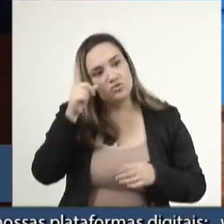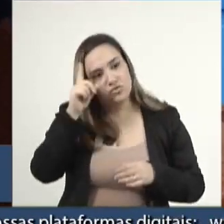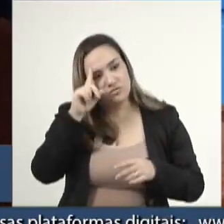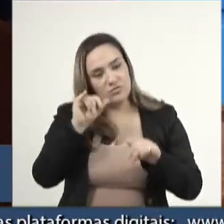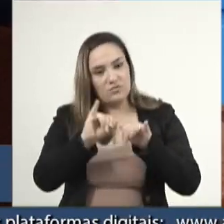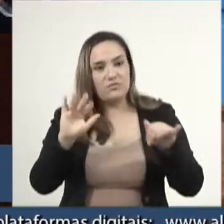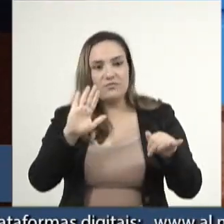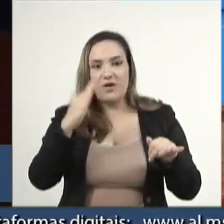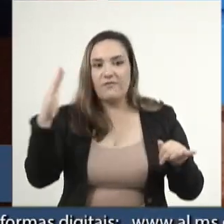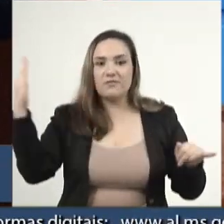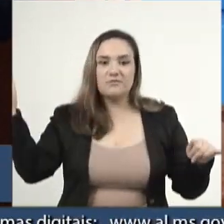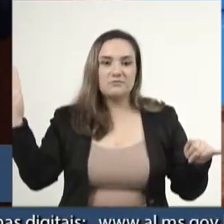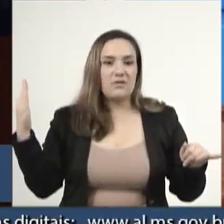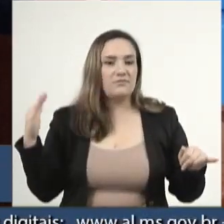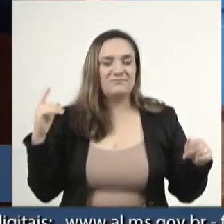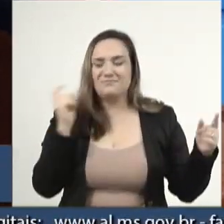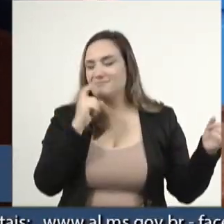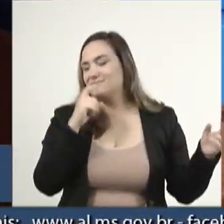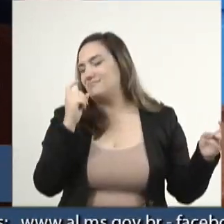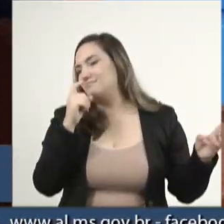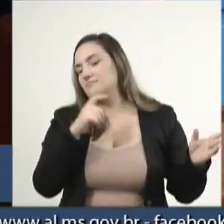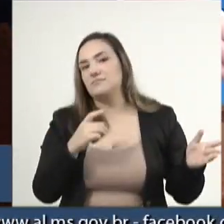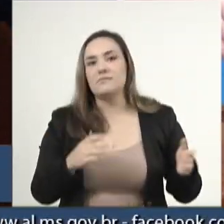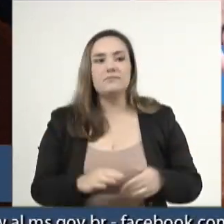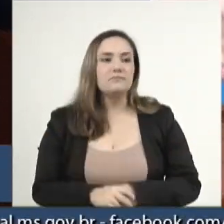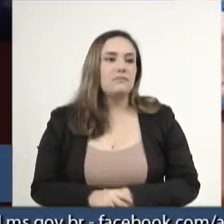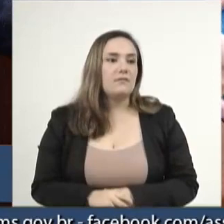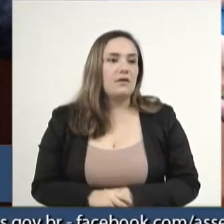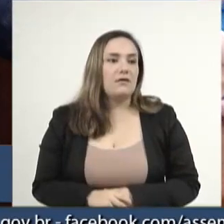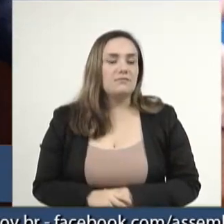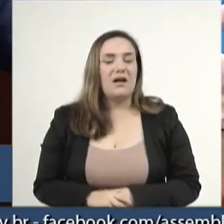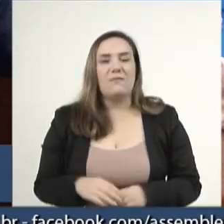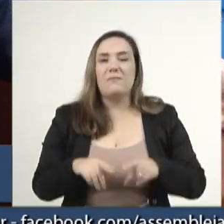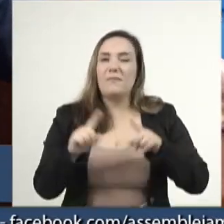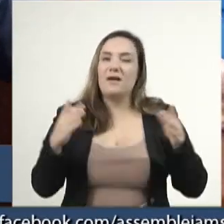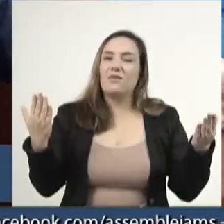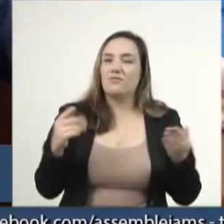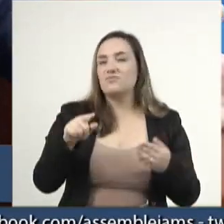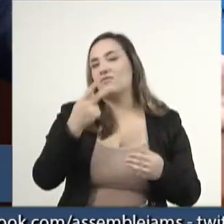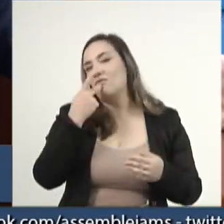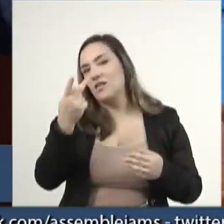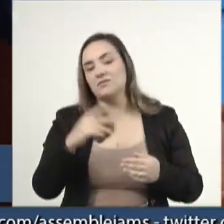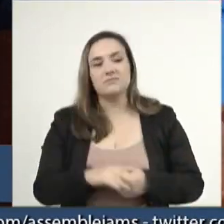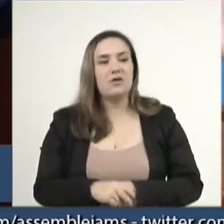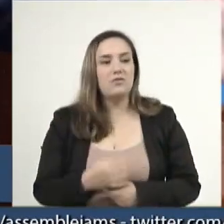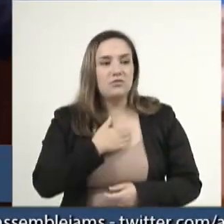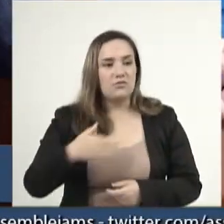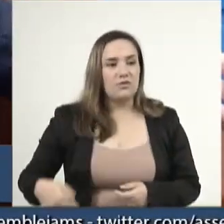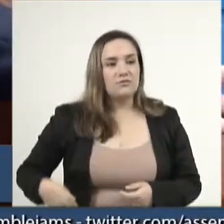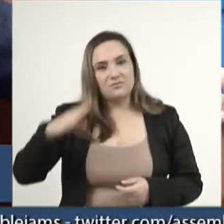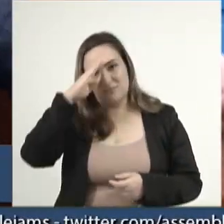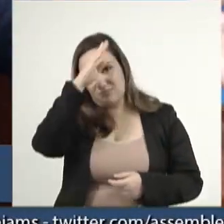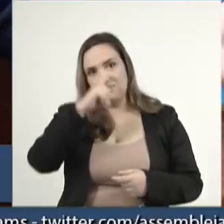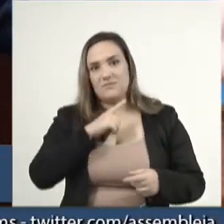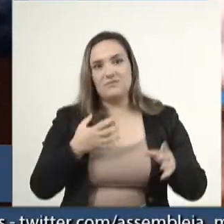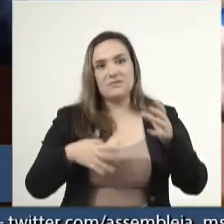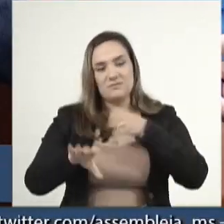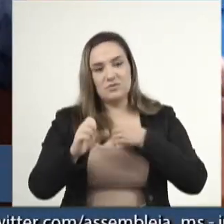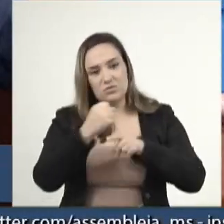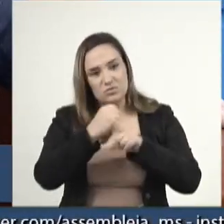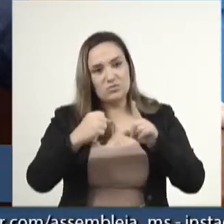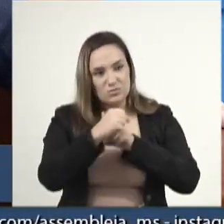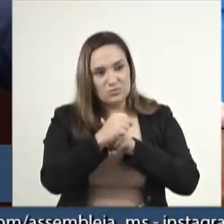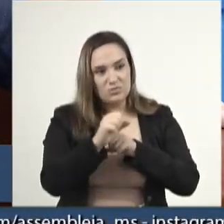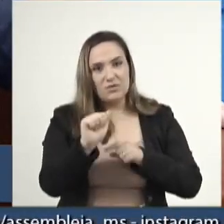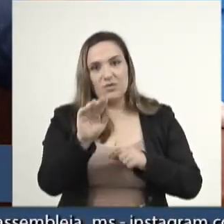Isso é uma mentiraiada uma atrás da outra. Agora, o senhor dizer que o governo Bolsonaro teve sensibilidade social com